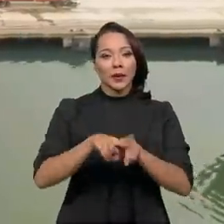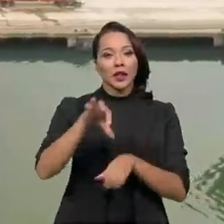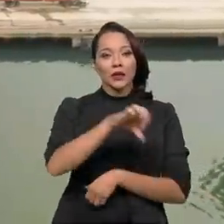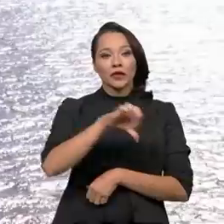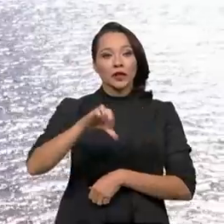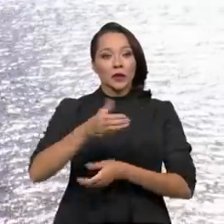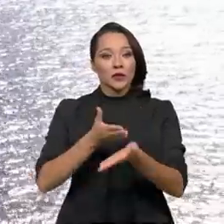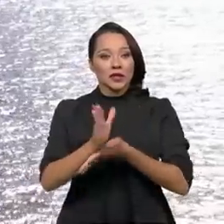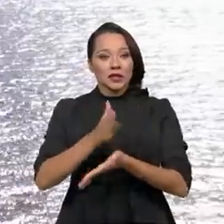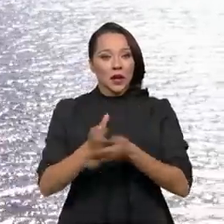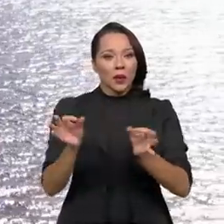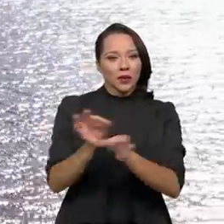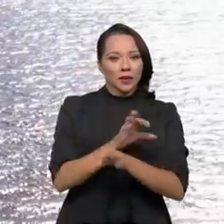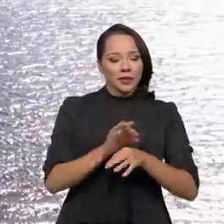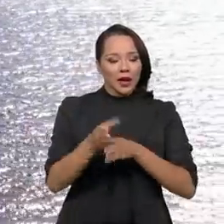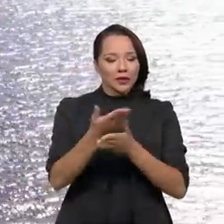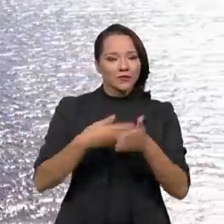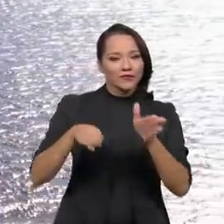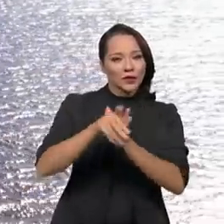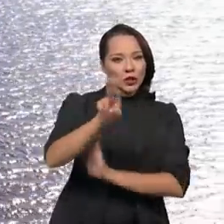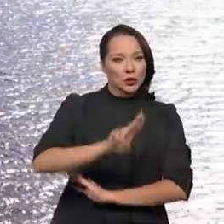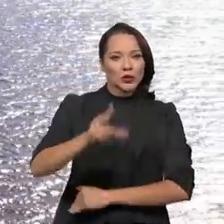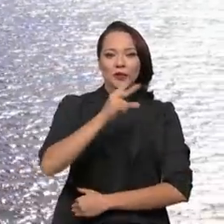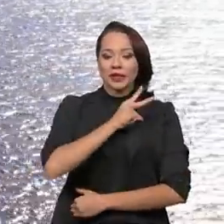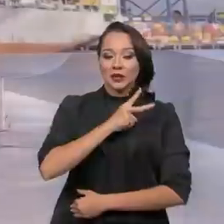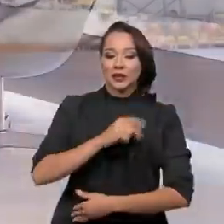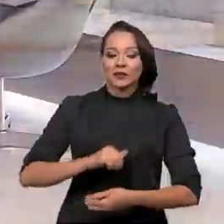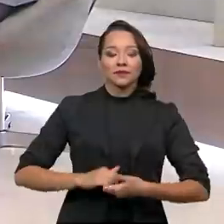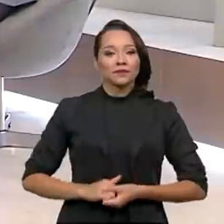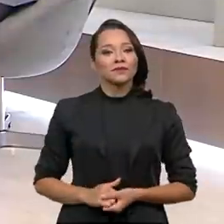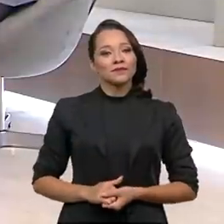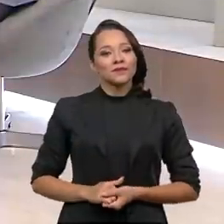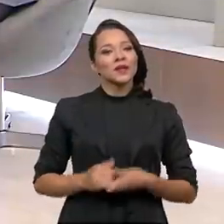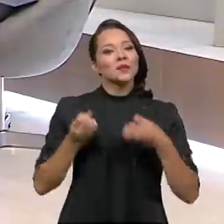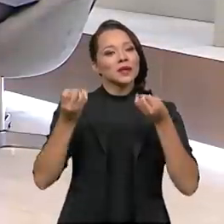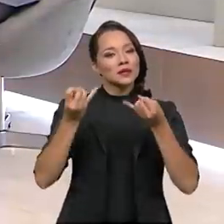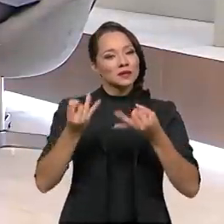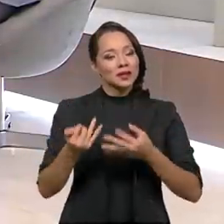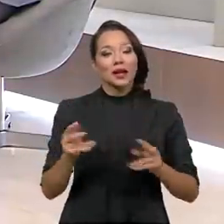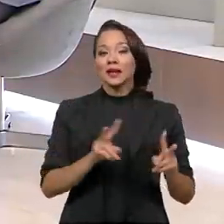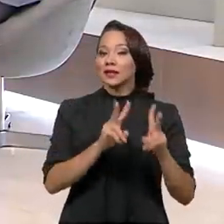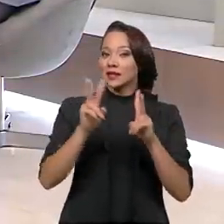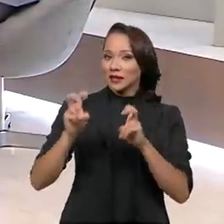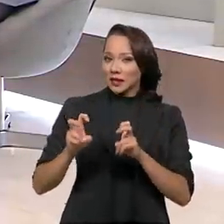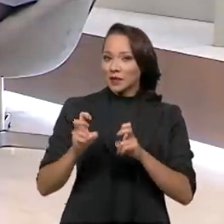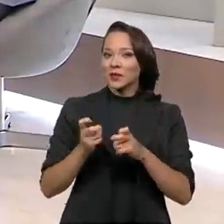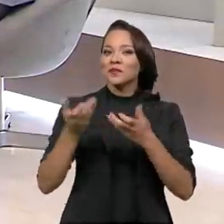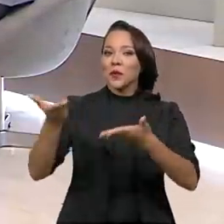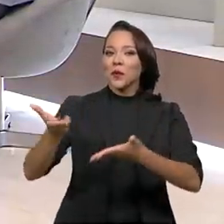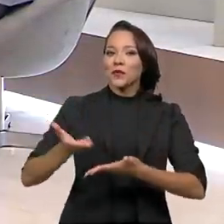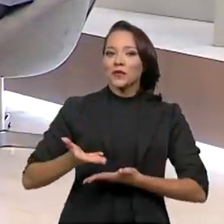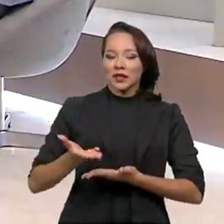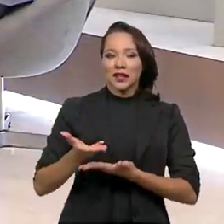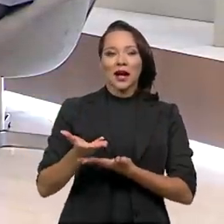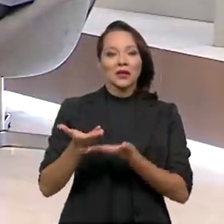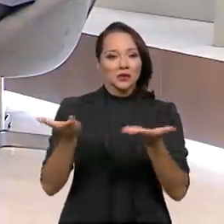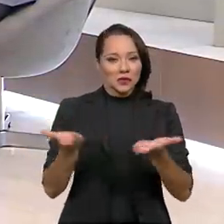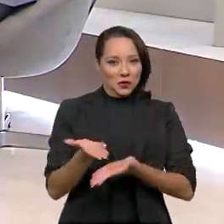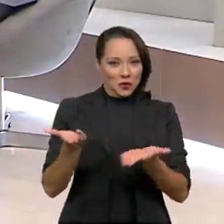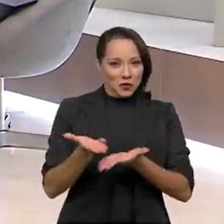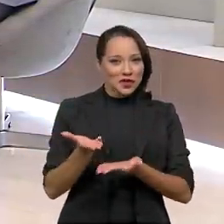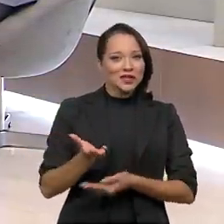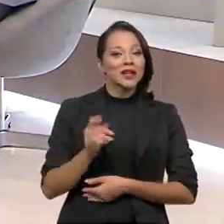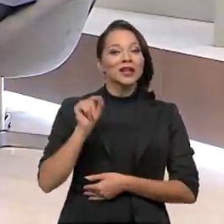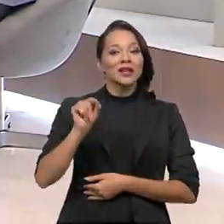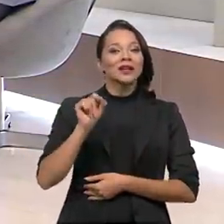99 autorizações para terminais de uso privado. E para explicar esse assunto, o convidado desta edição do Brasil